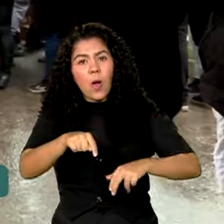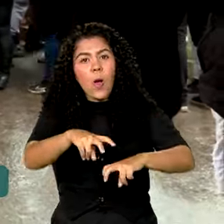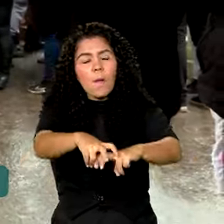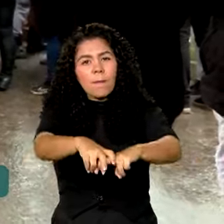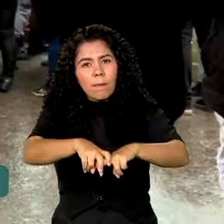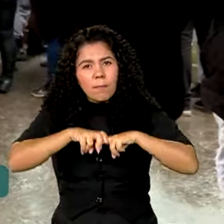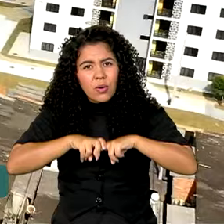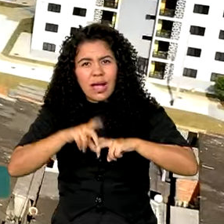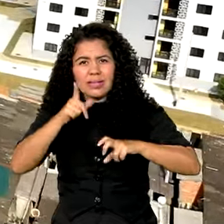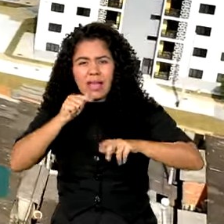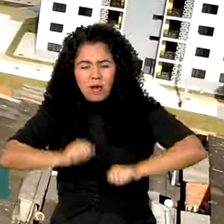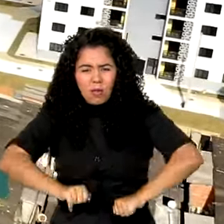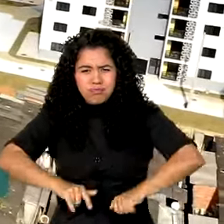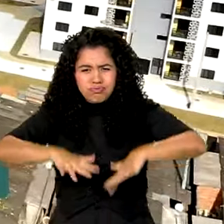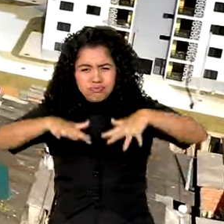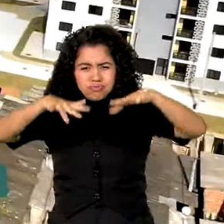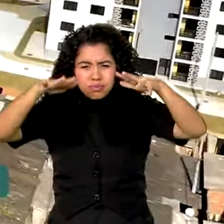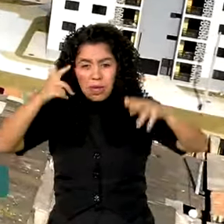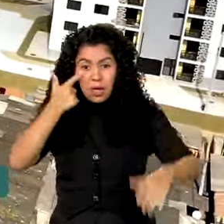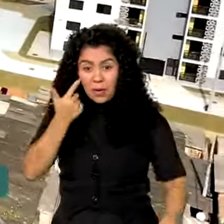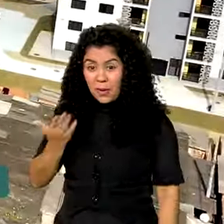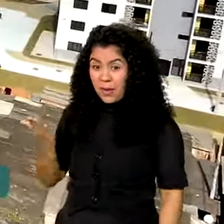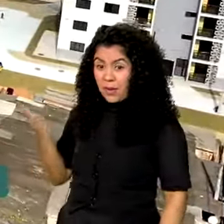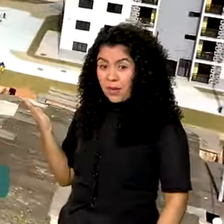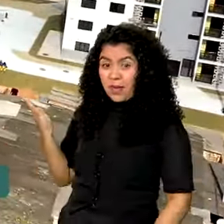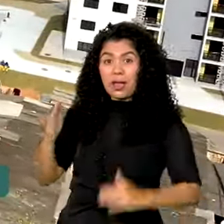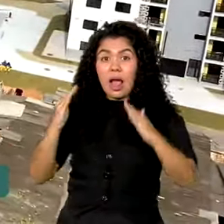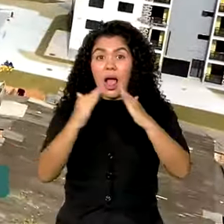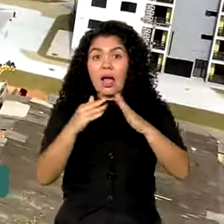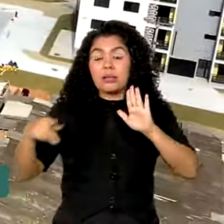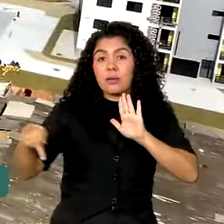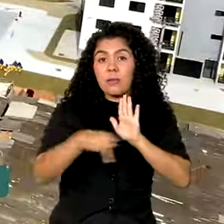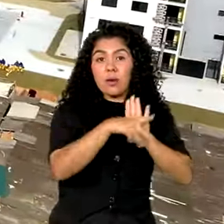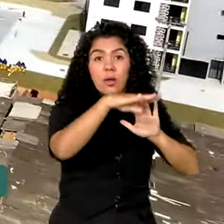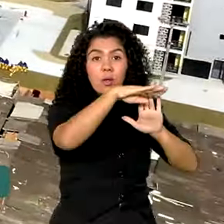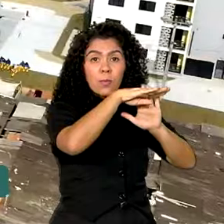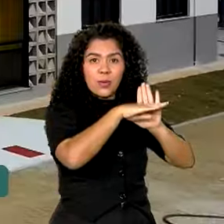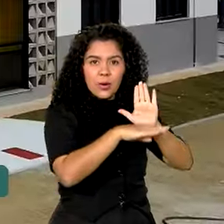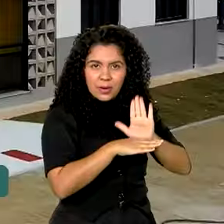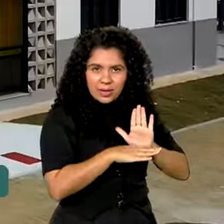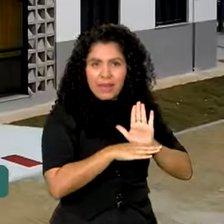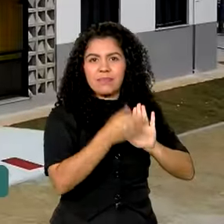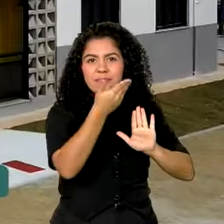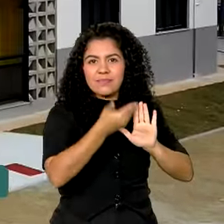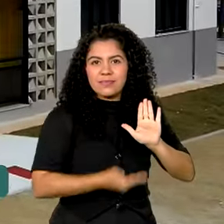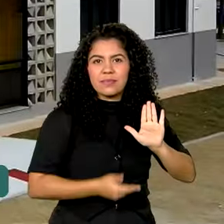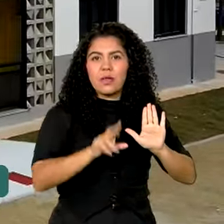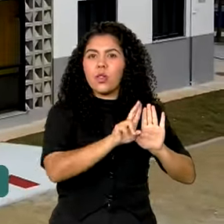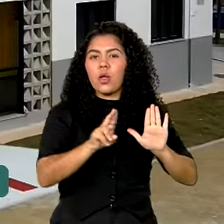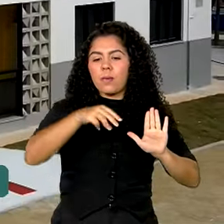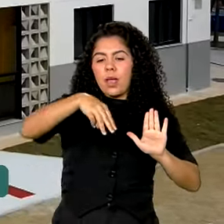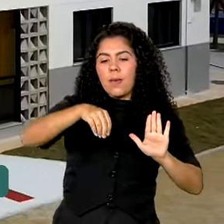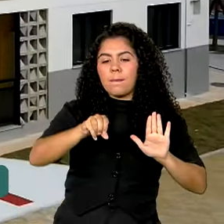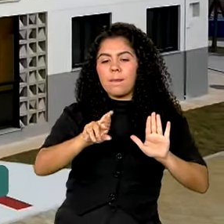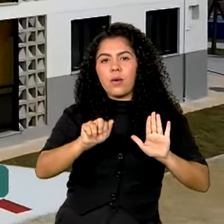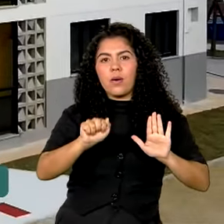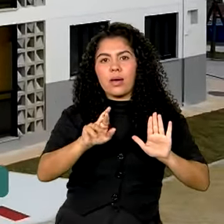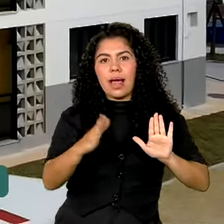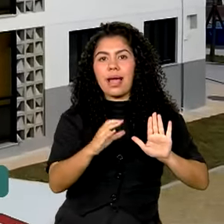uma grande enchente. As casas fazem parte do programa Morar Carioca. No total, serão